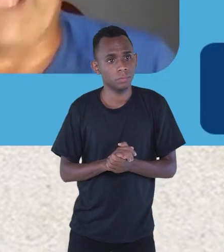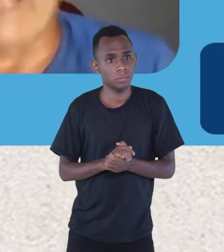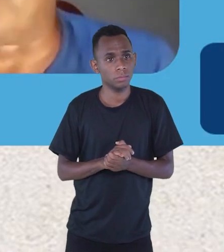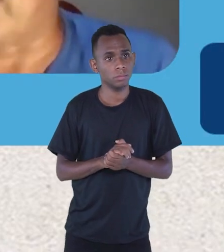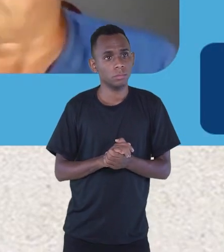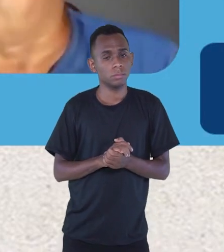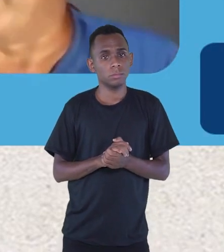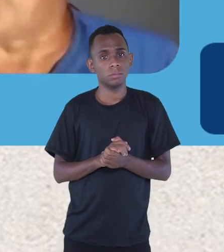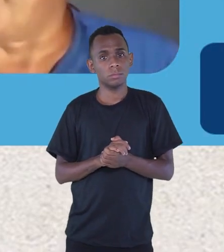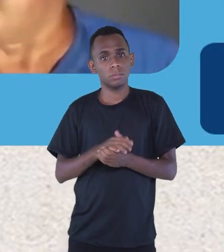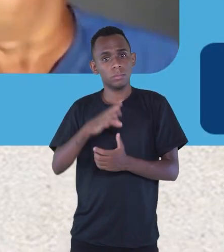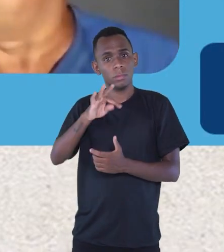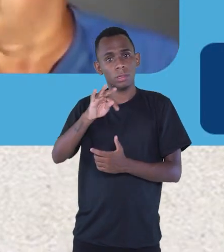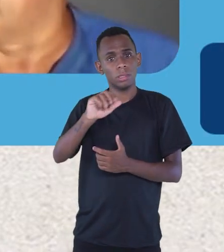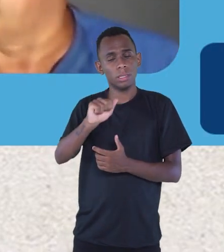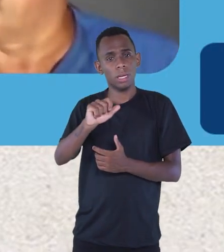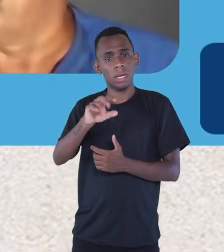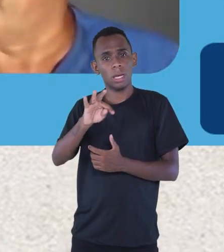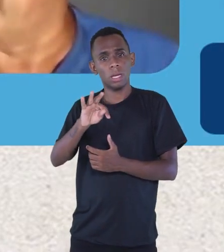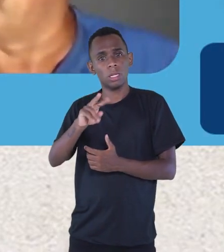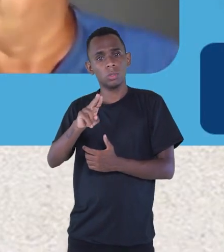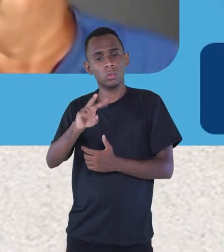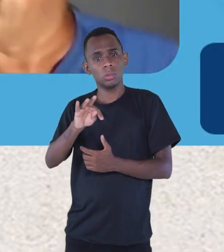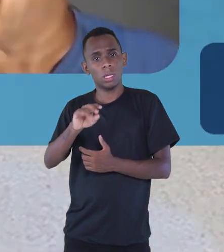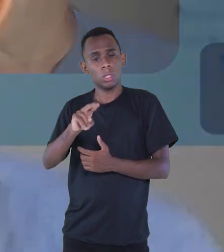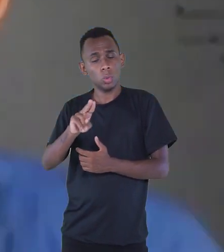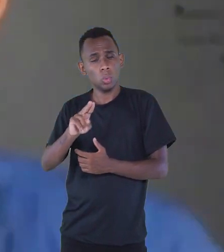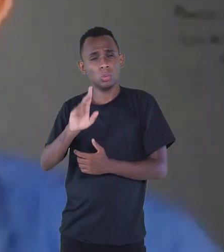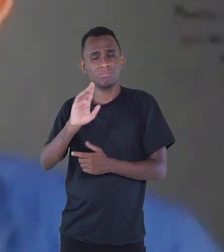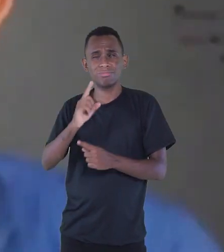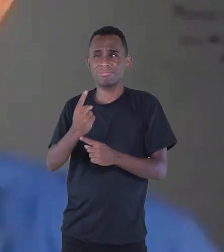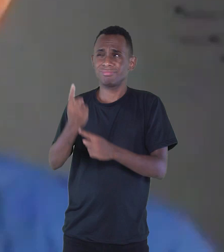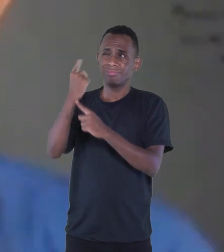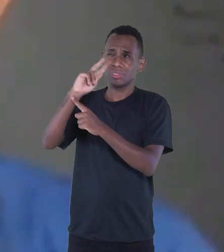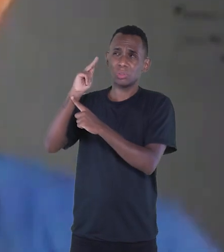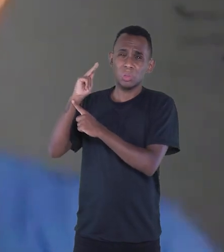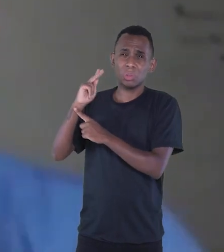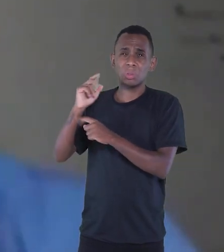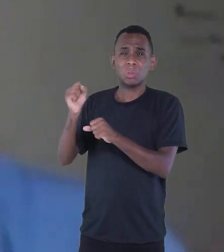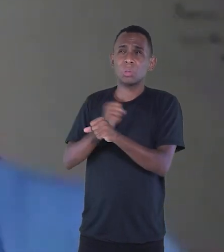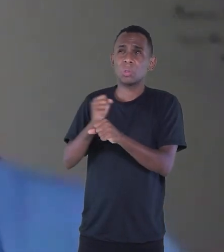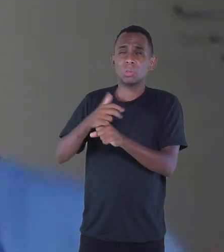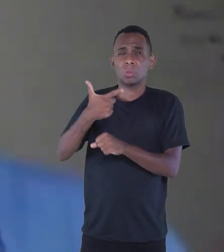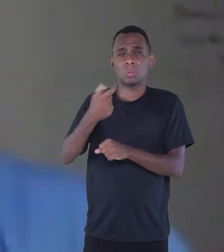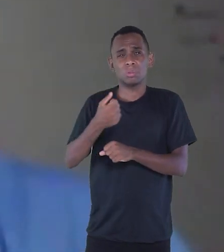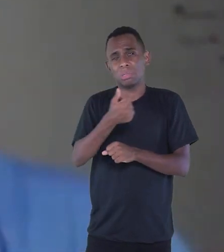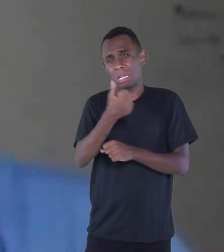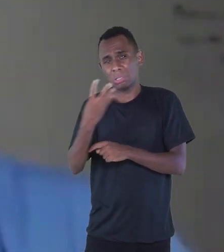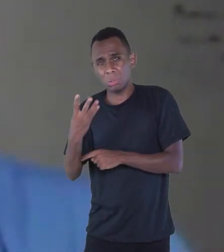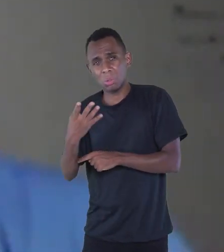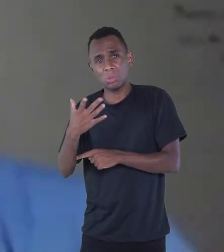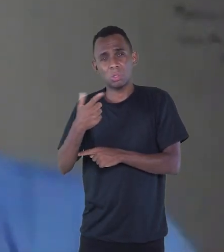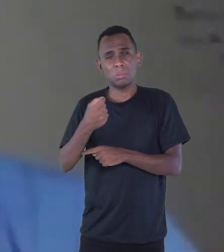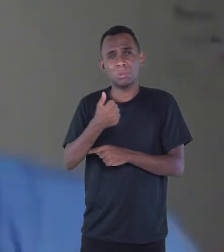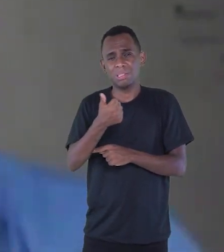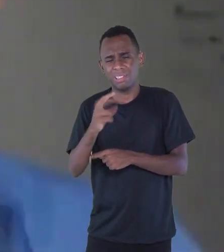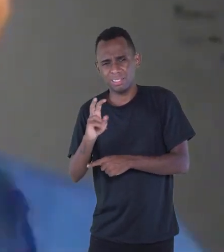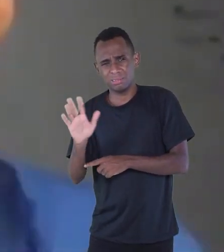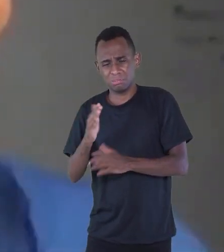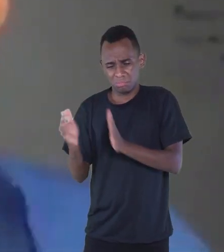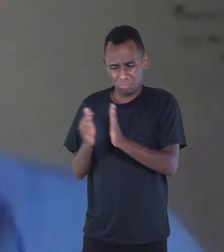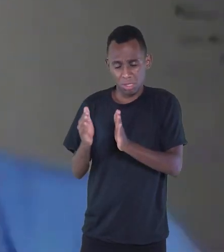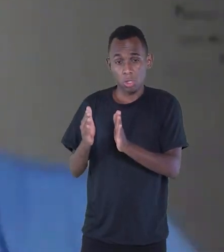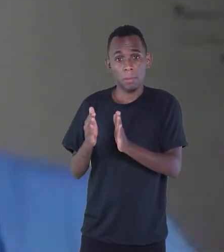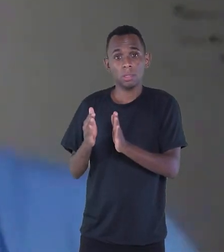O Tato Tatu é uma história bem antiga, que eu escrevi esse poema, talvez ali por volta de 2014, 2015. E